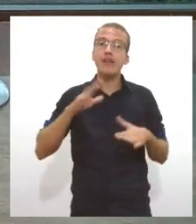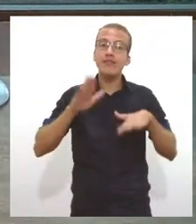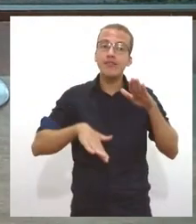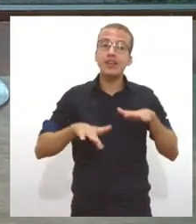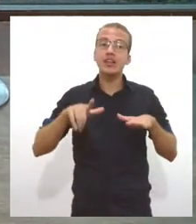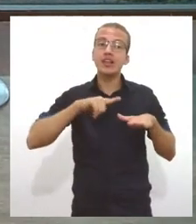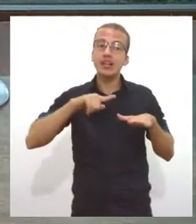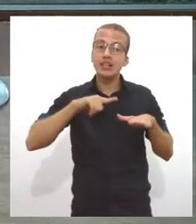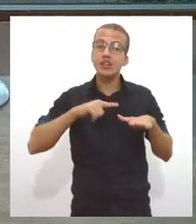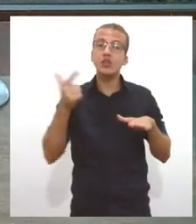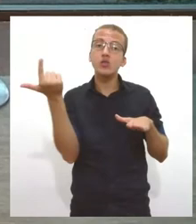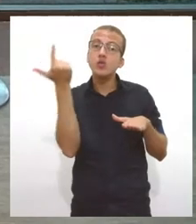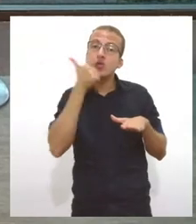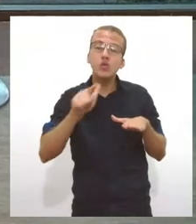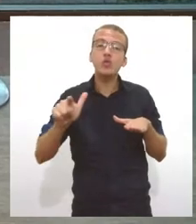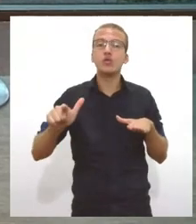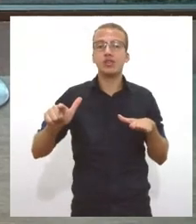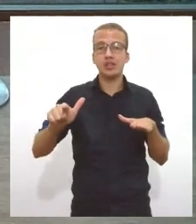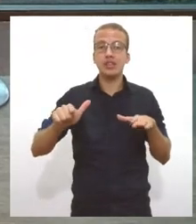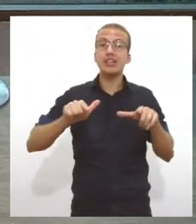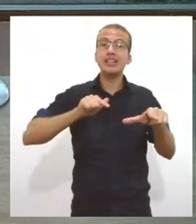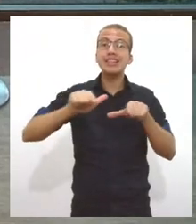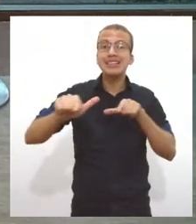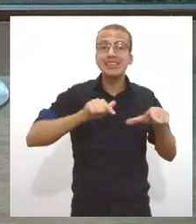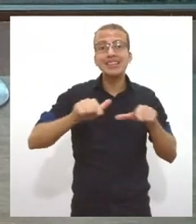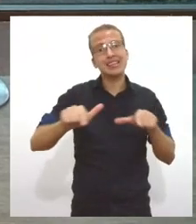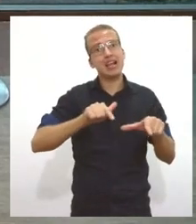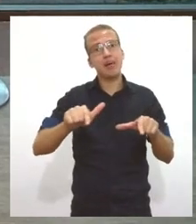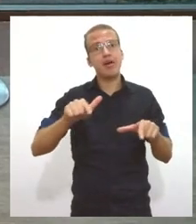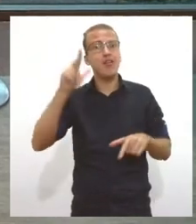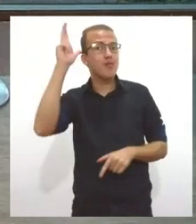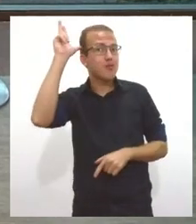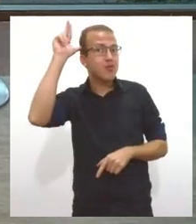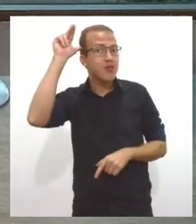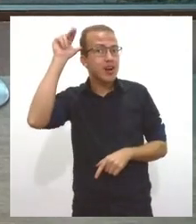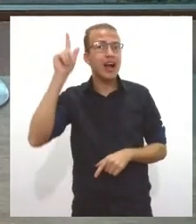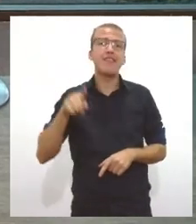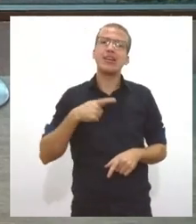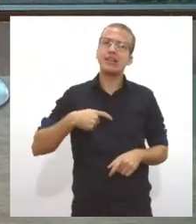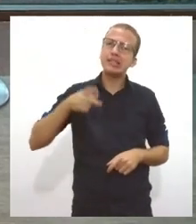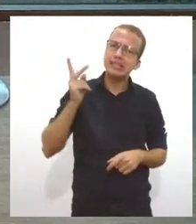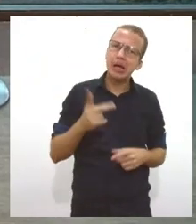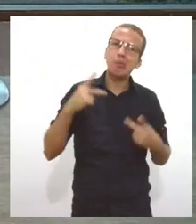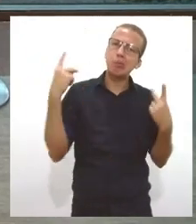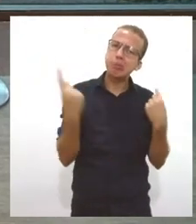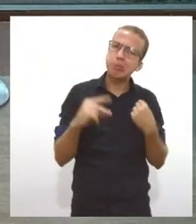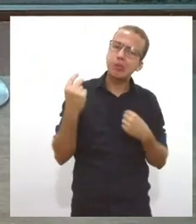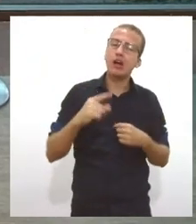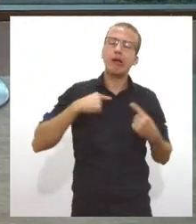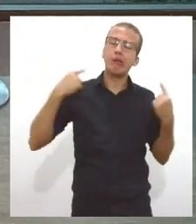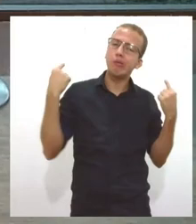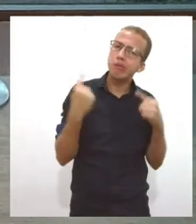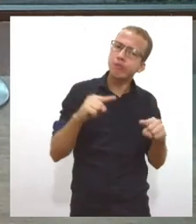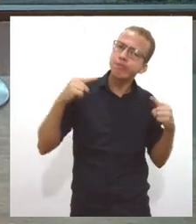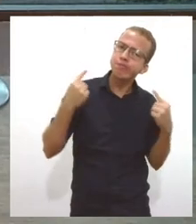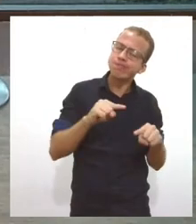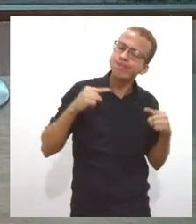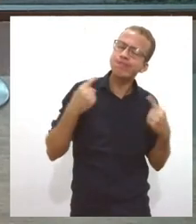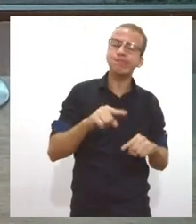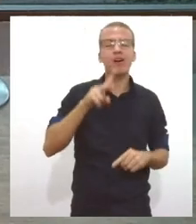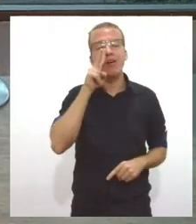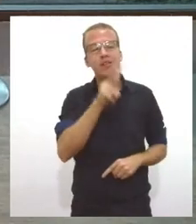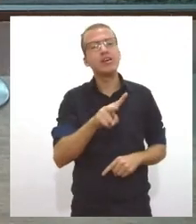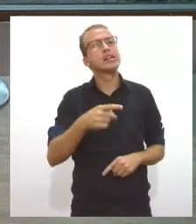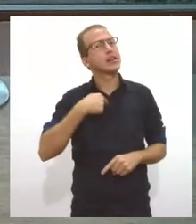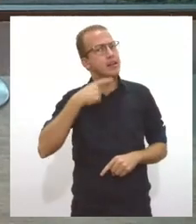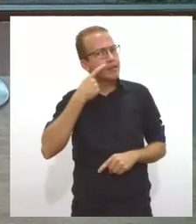o seu sustento com os cavalos por exemplo e maltratam muito a gente vê muitos casos de animais cavalos